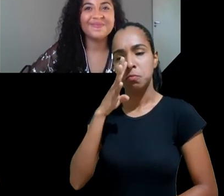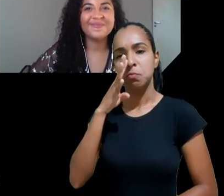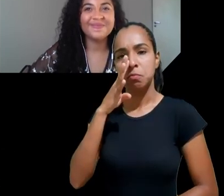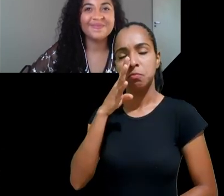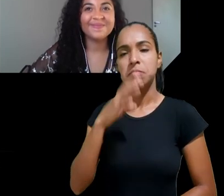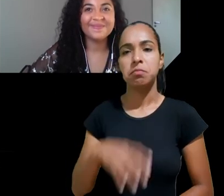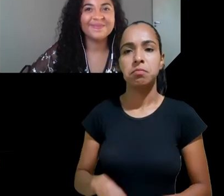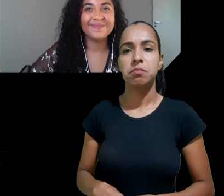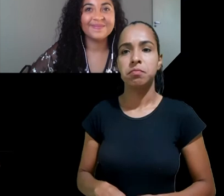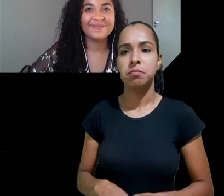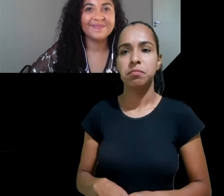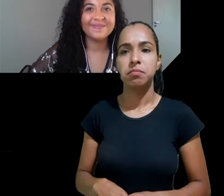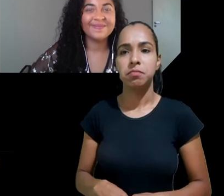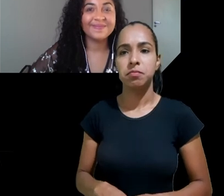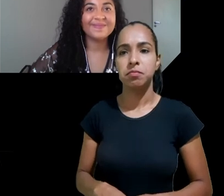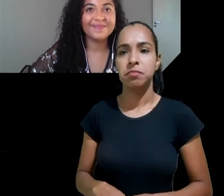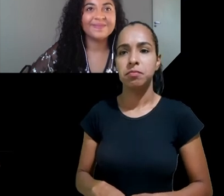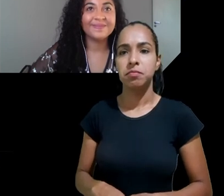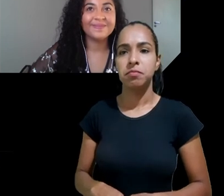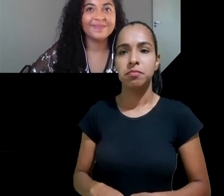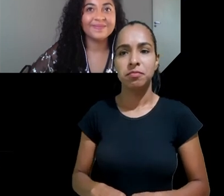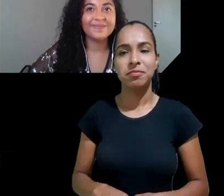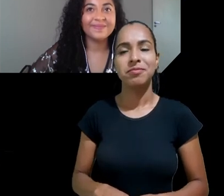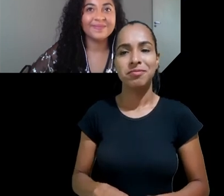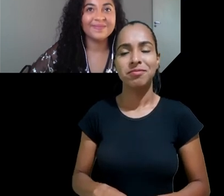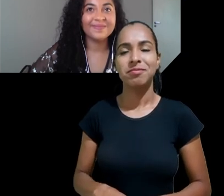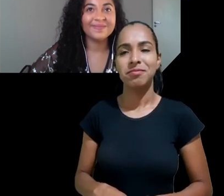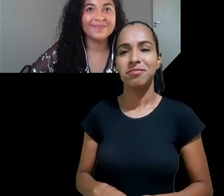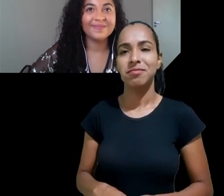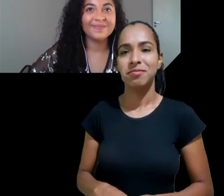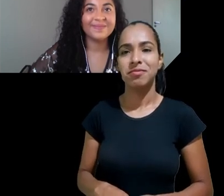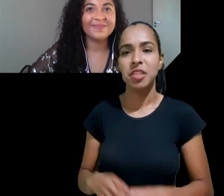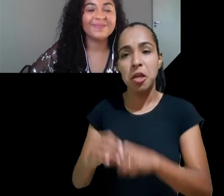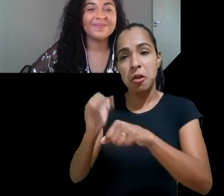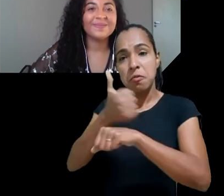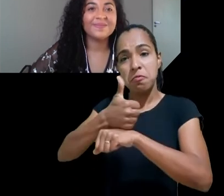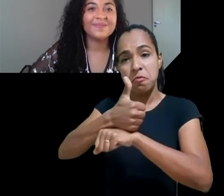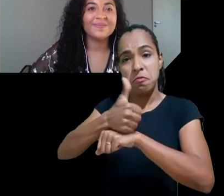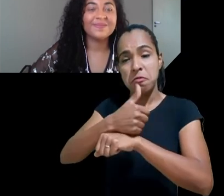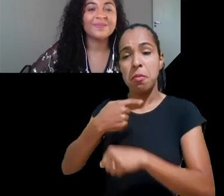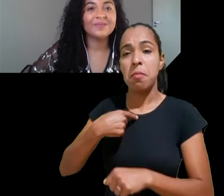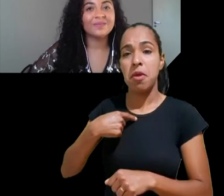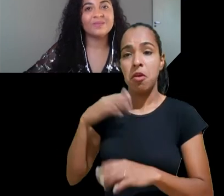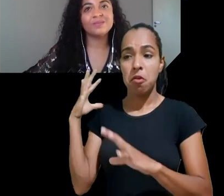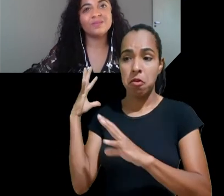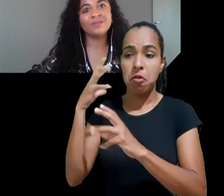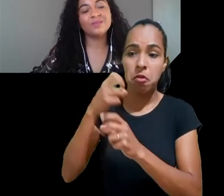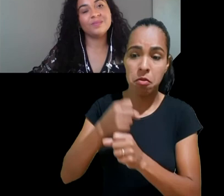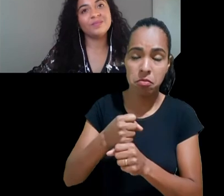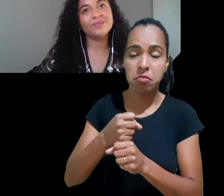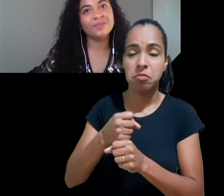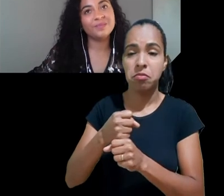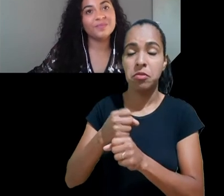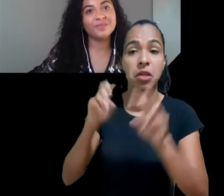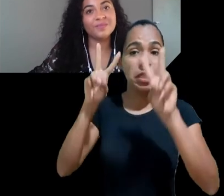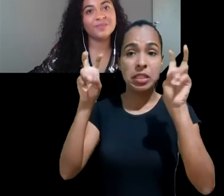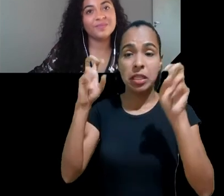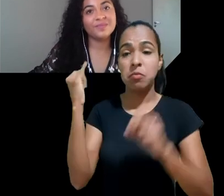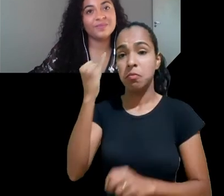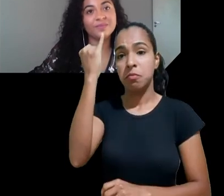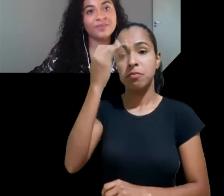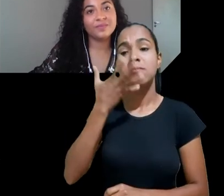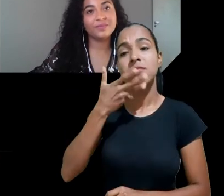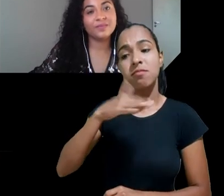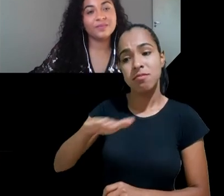conheci na minha vida profissional que é o time Criança Consumo que vocês tiveram a oportunidade também de conhecer durante esse evento